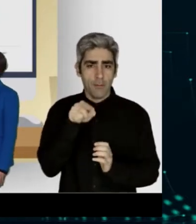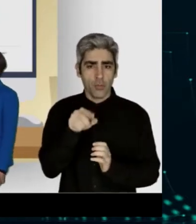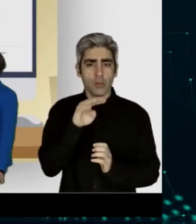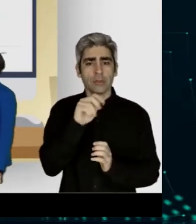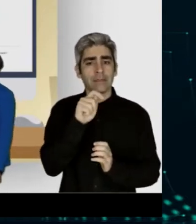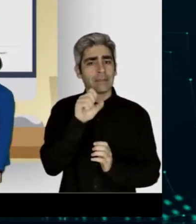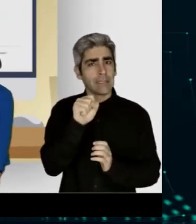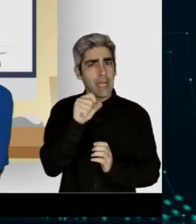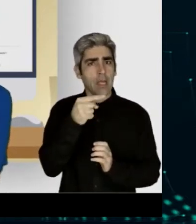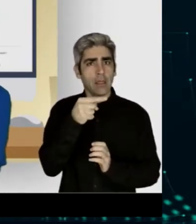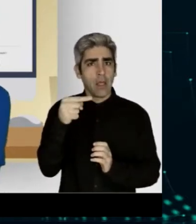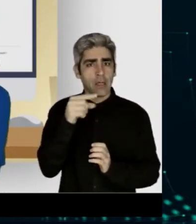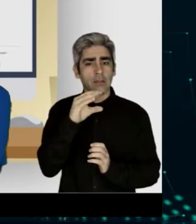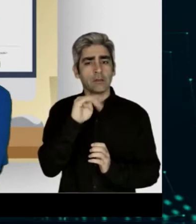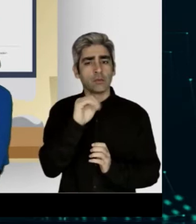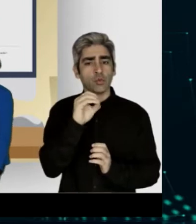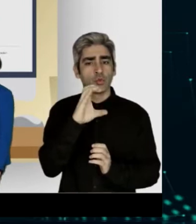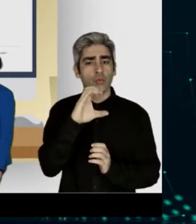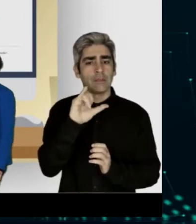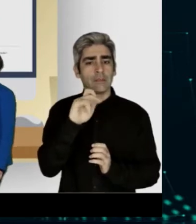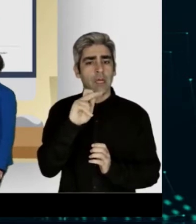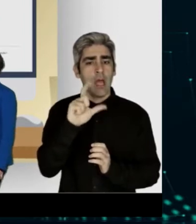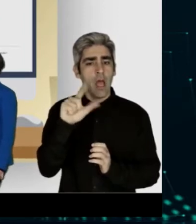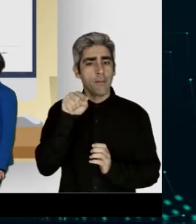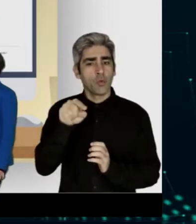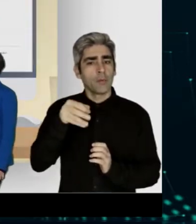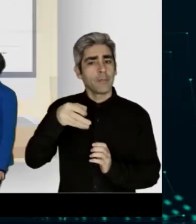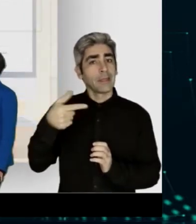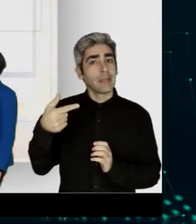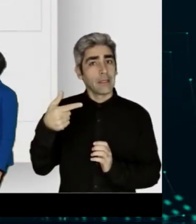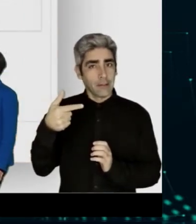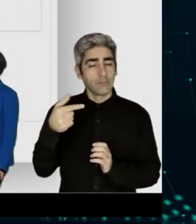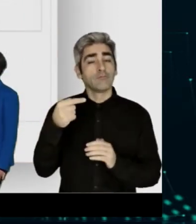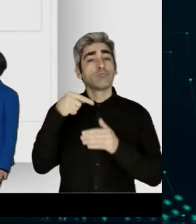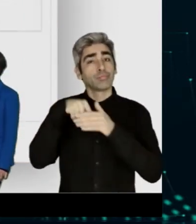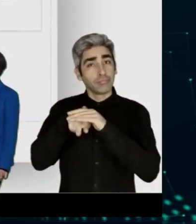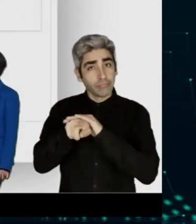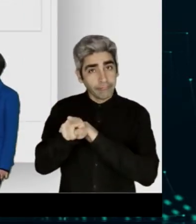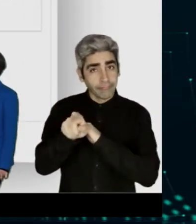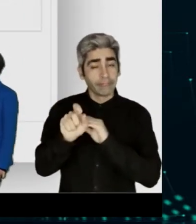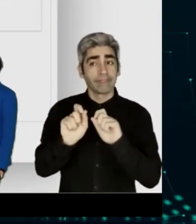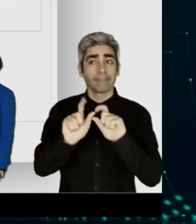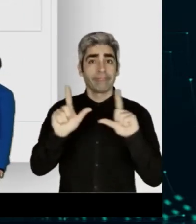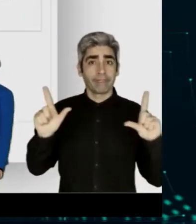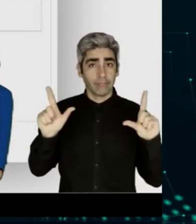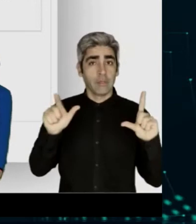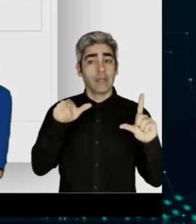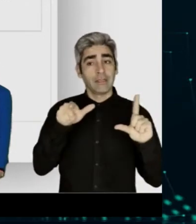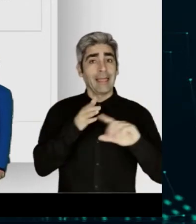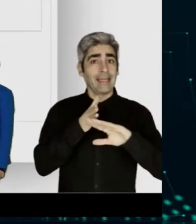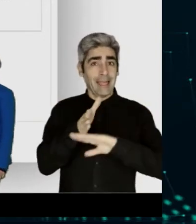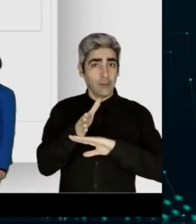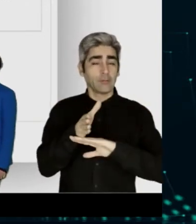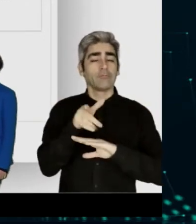todas as suas potencialidades. Com este novo serviço, Ana, acho que conseguimos dar ao cidadão a